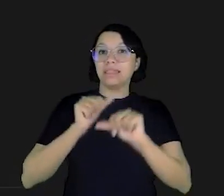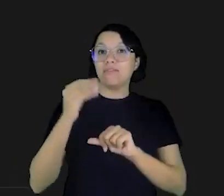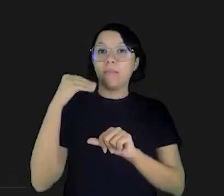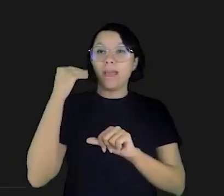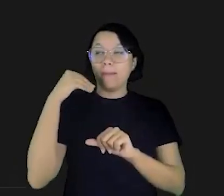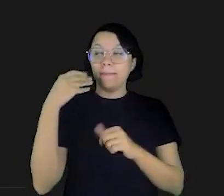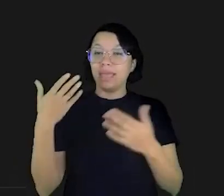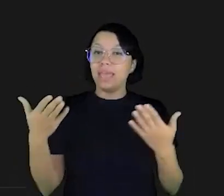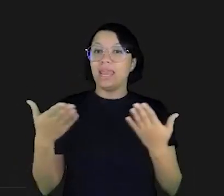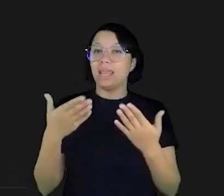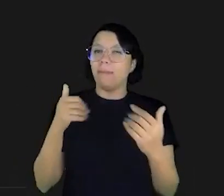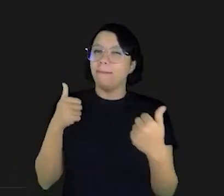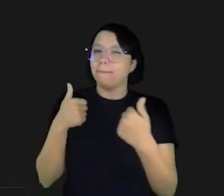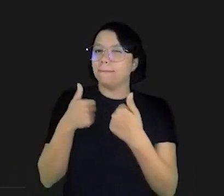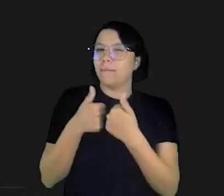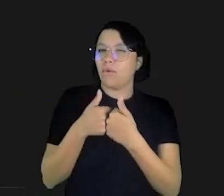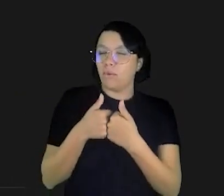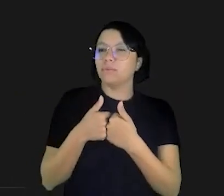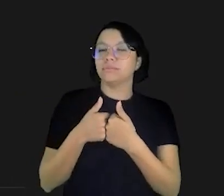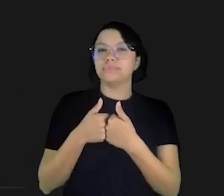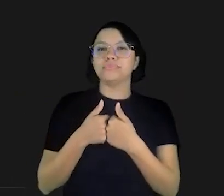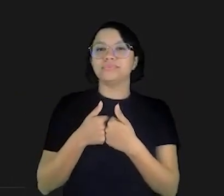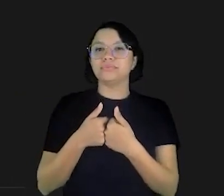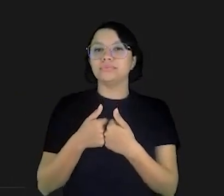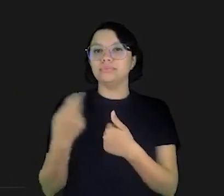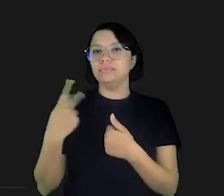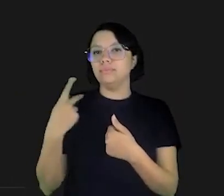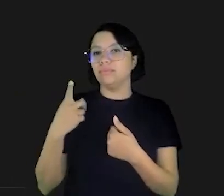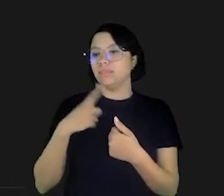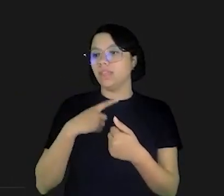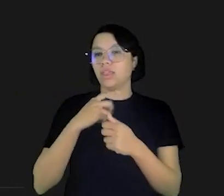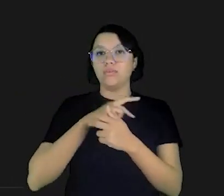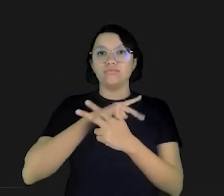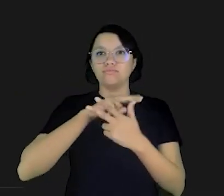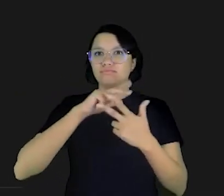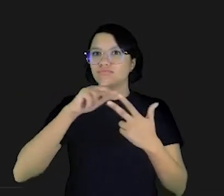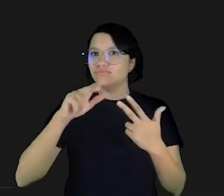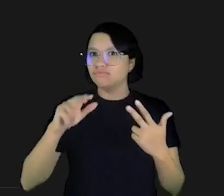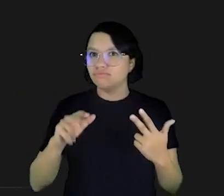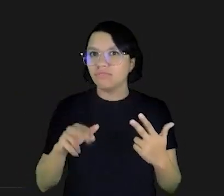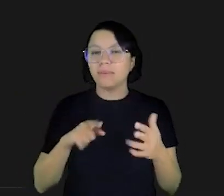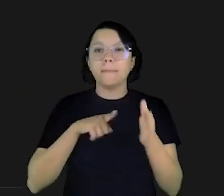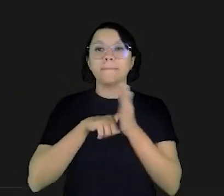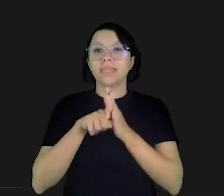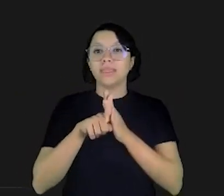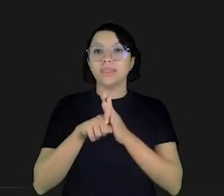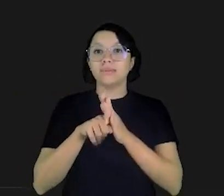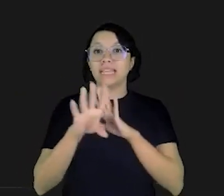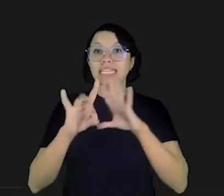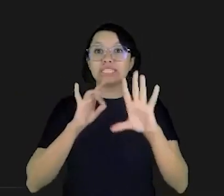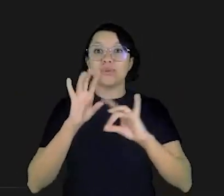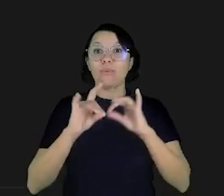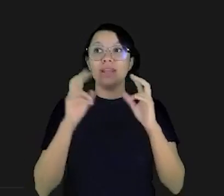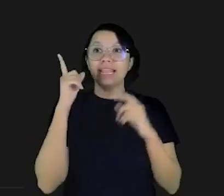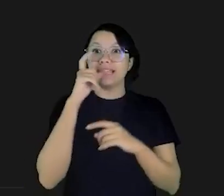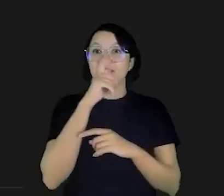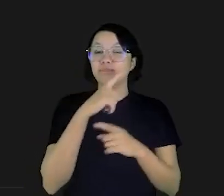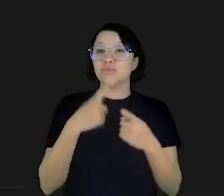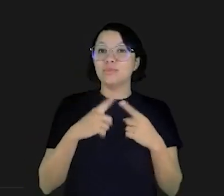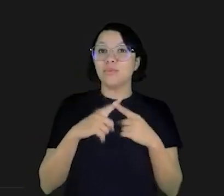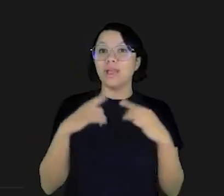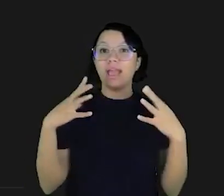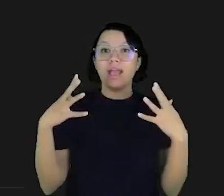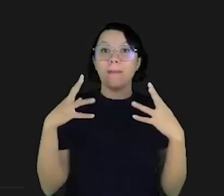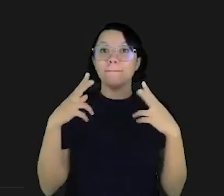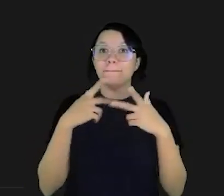aberta para a gente tentar tornar a experiência um pouco mais próxima porém a gente tem diversas perguntas que já chegaram no chat está até difícil de